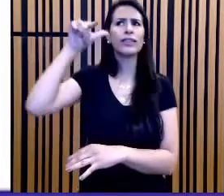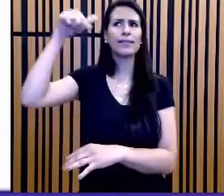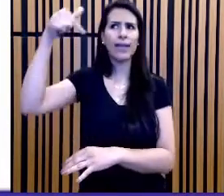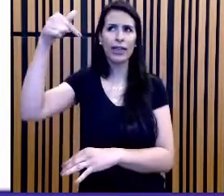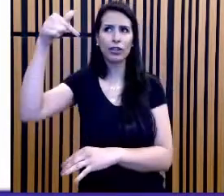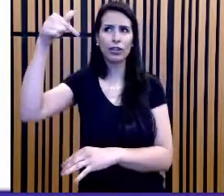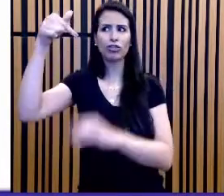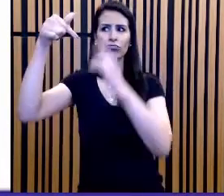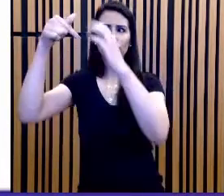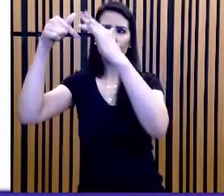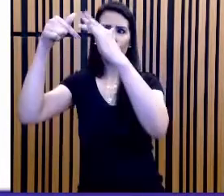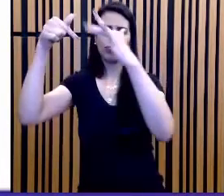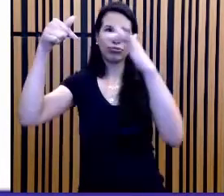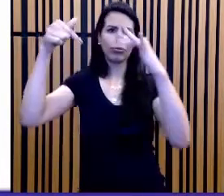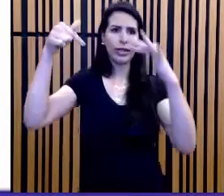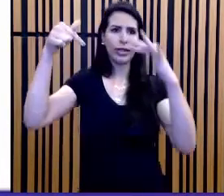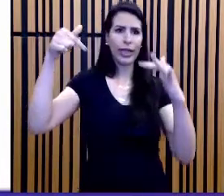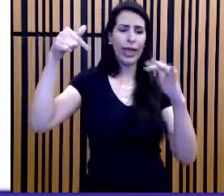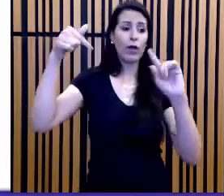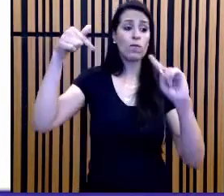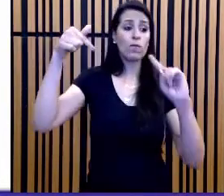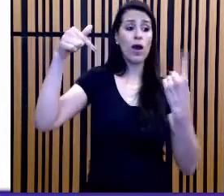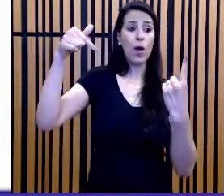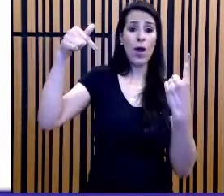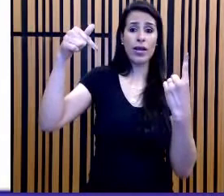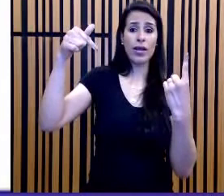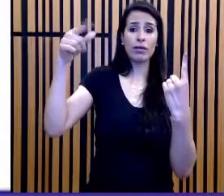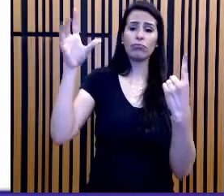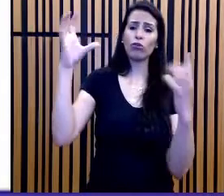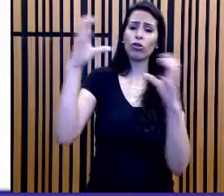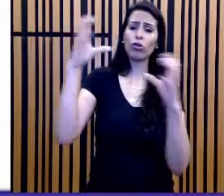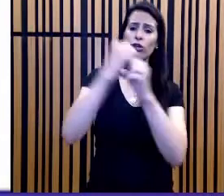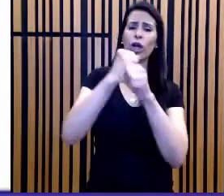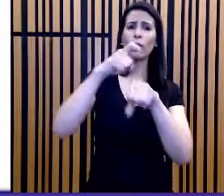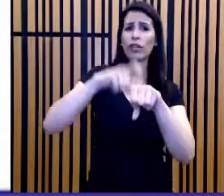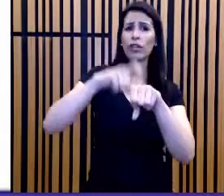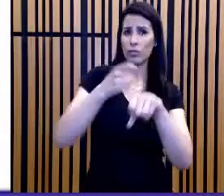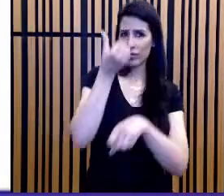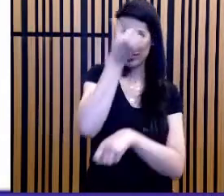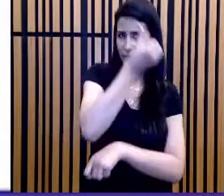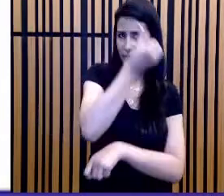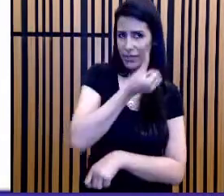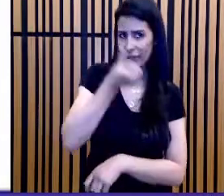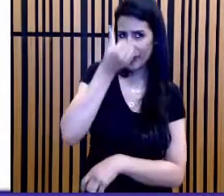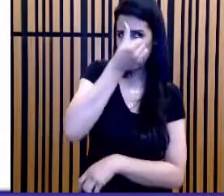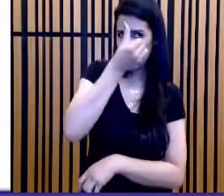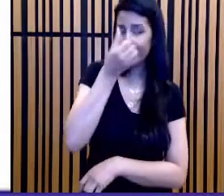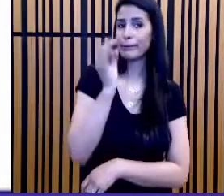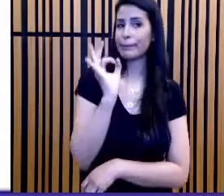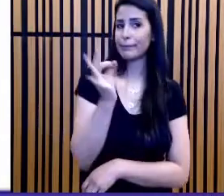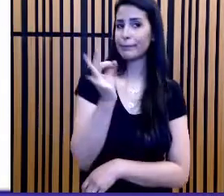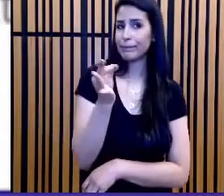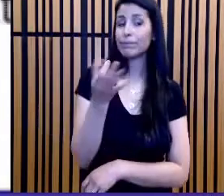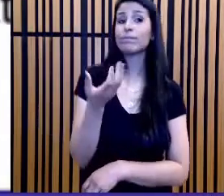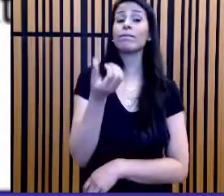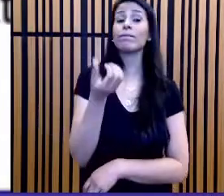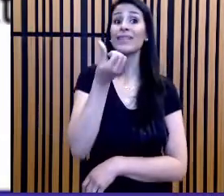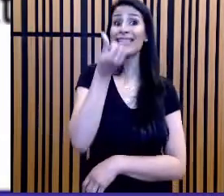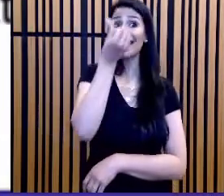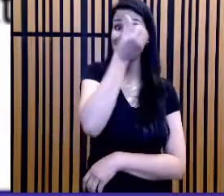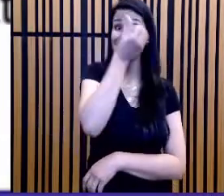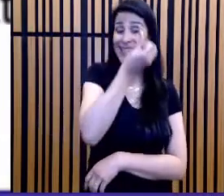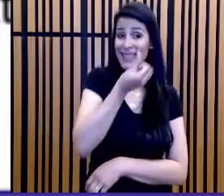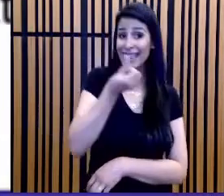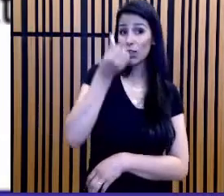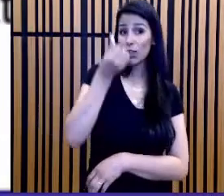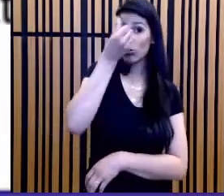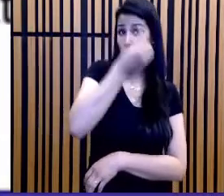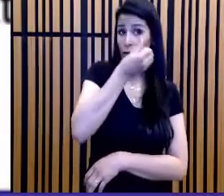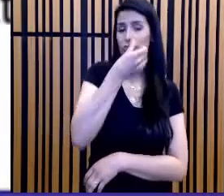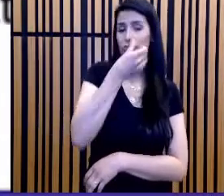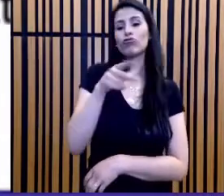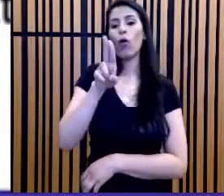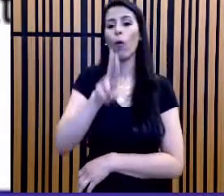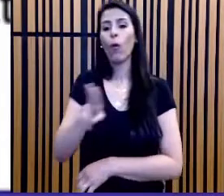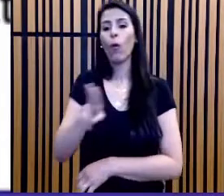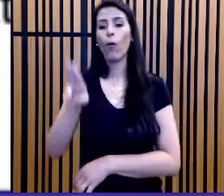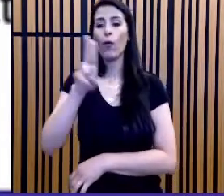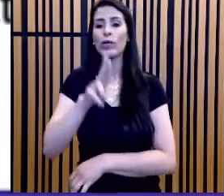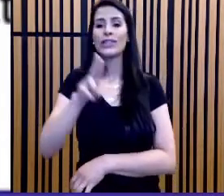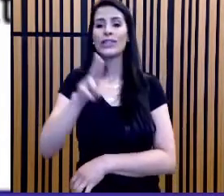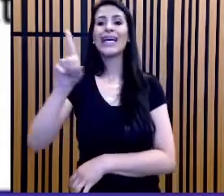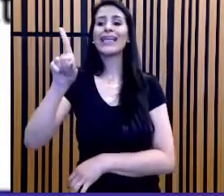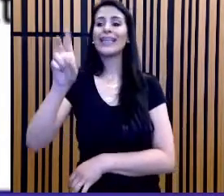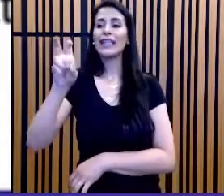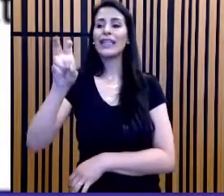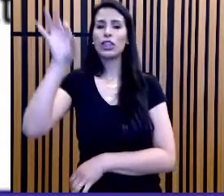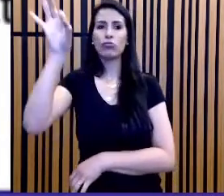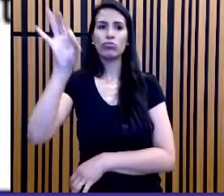transcorreram 6 horas. Faz sentido? Nessas 6 horas, nós utilizamos 15% do volume